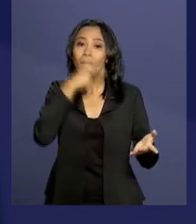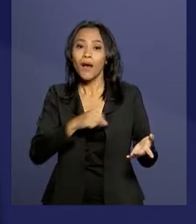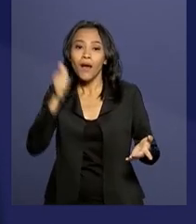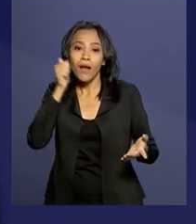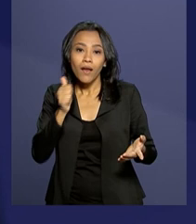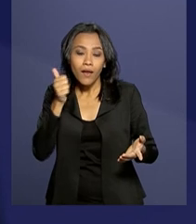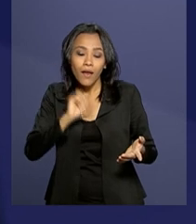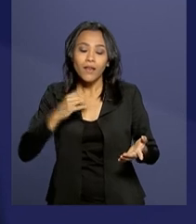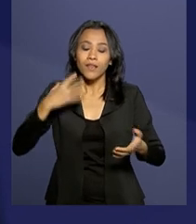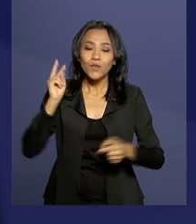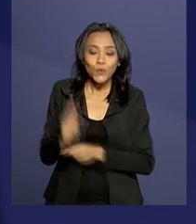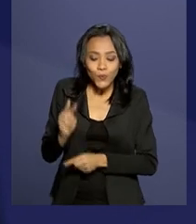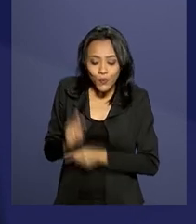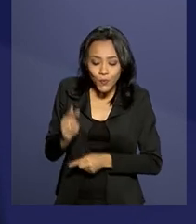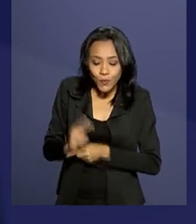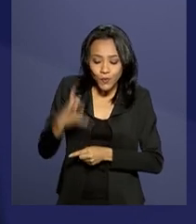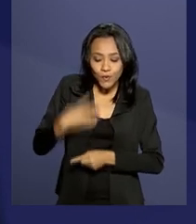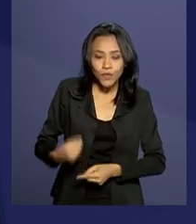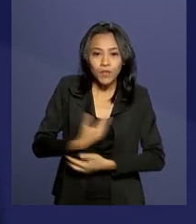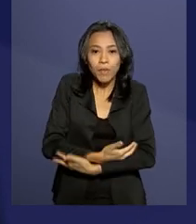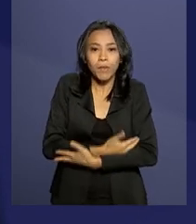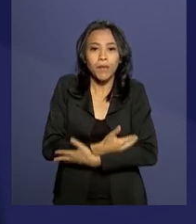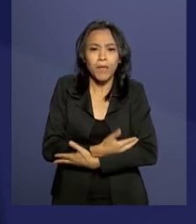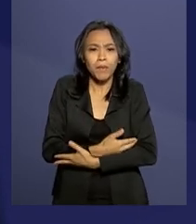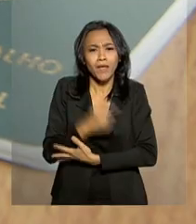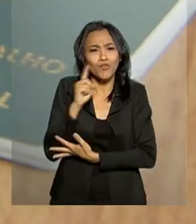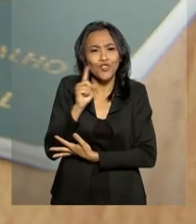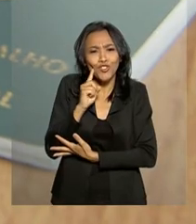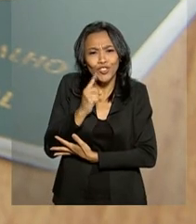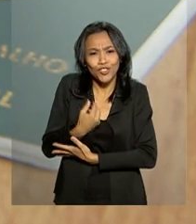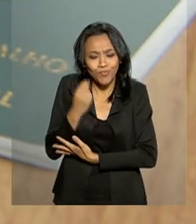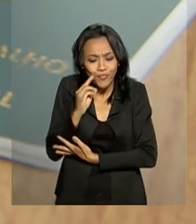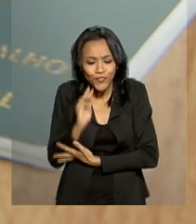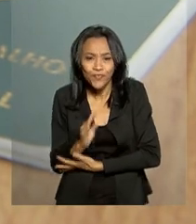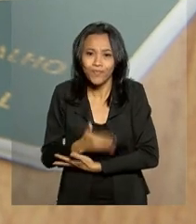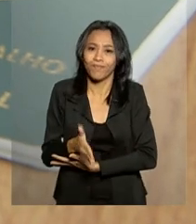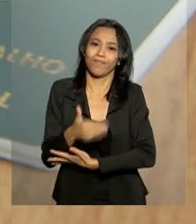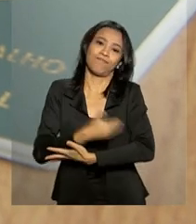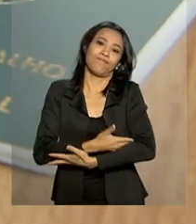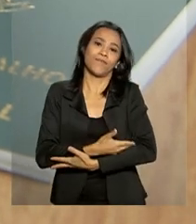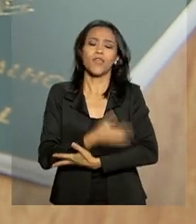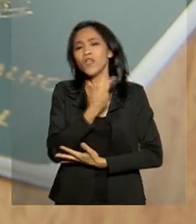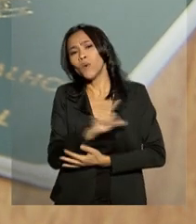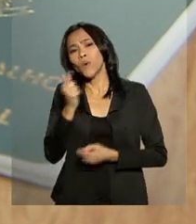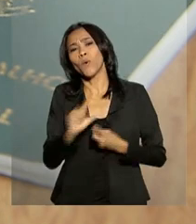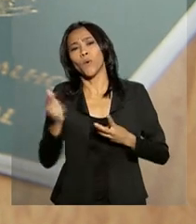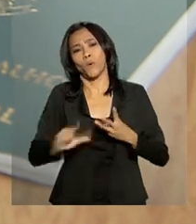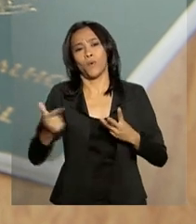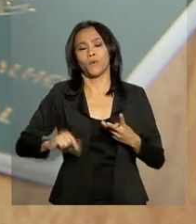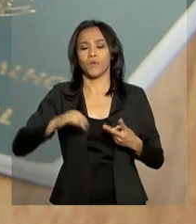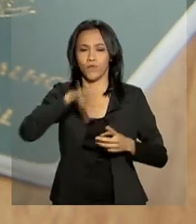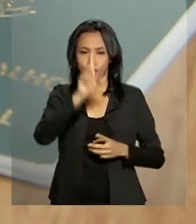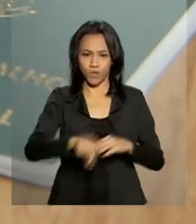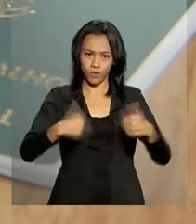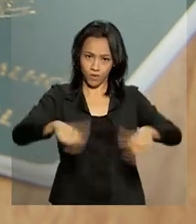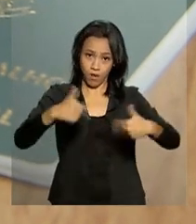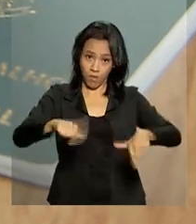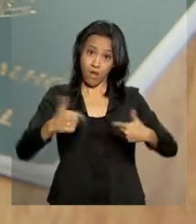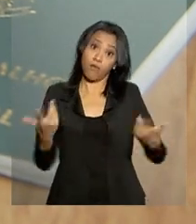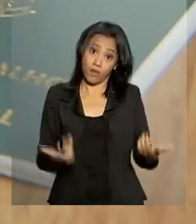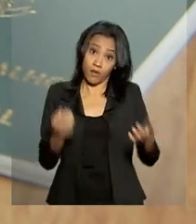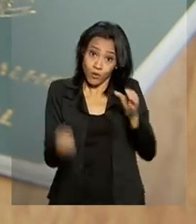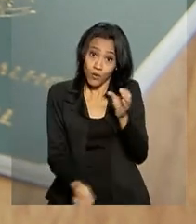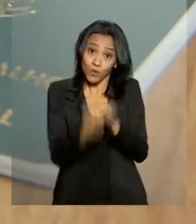dediquem aos filhos recém-nascidos nos primeiros dias de vida. Entre tantos outros direitos trabalhistas que passaram a